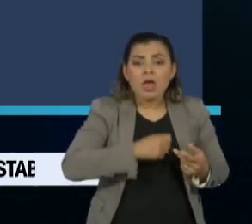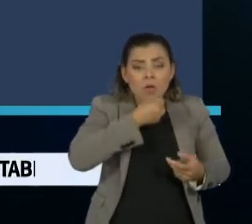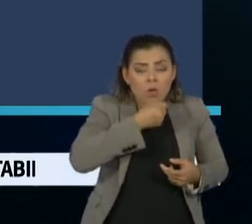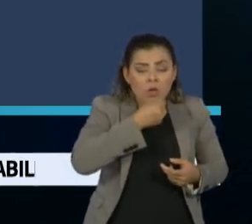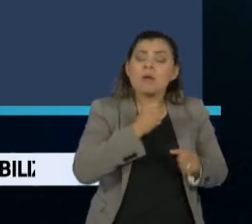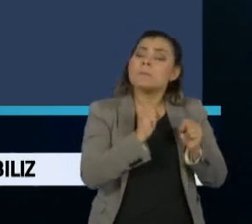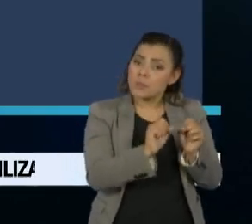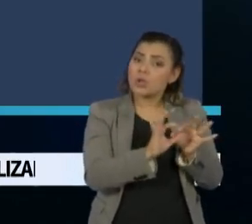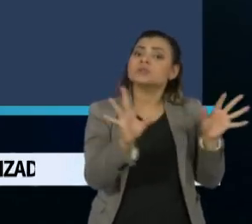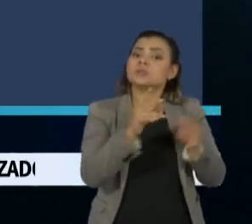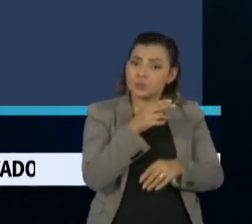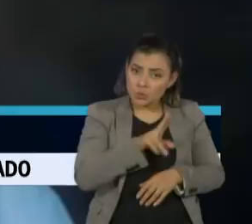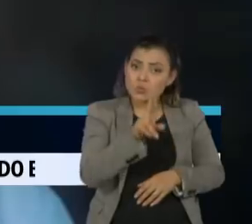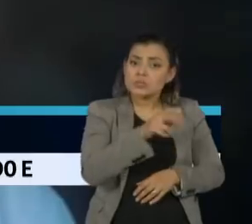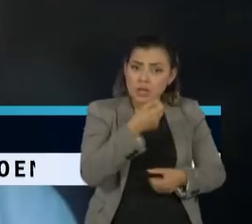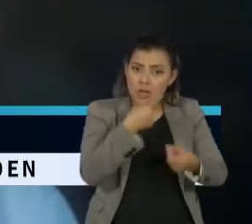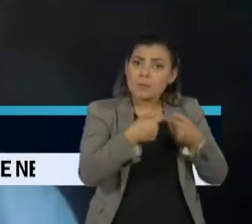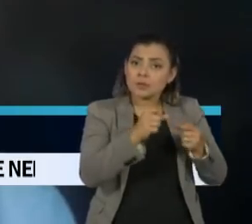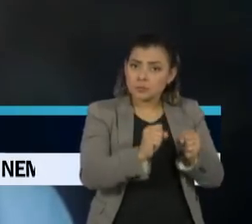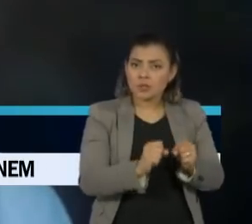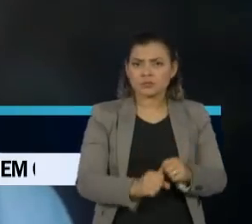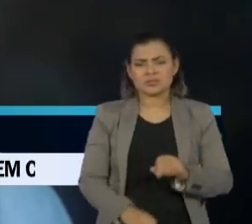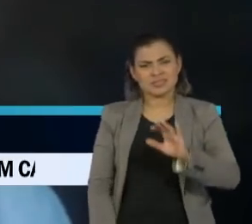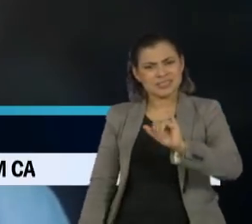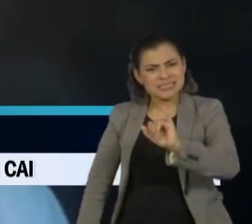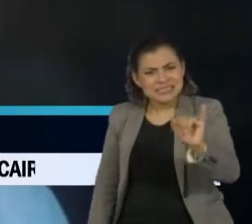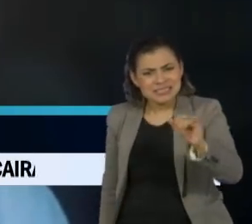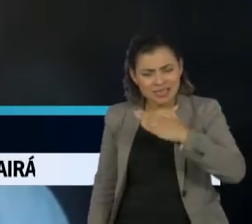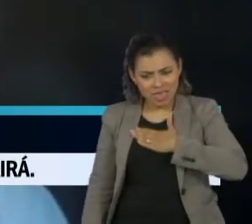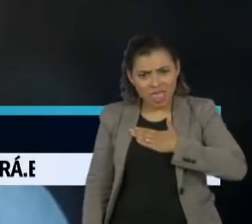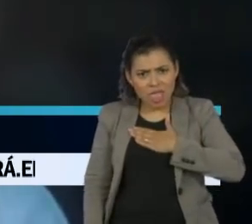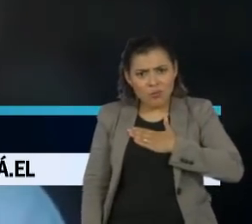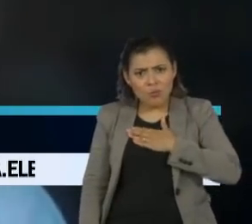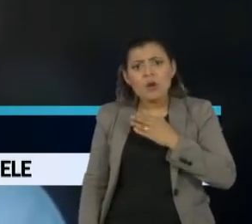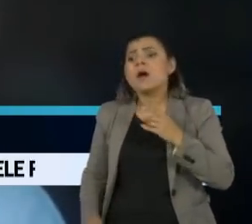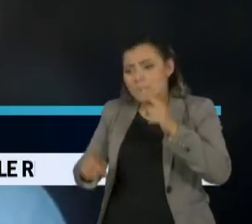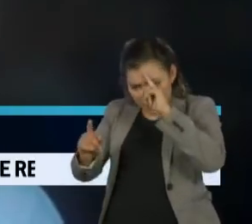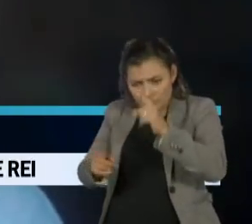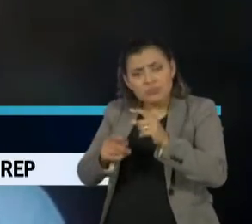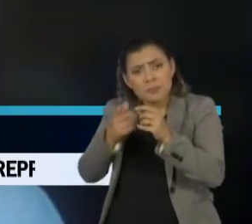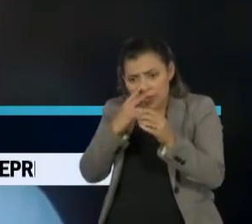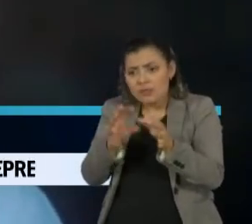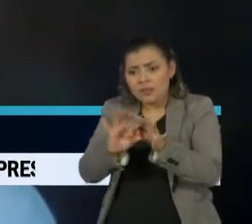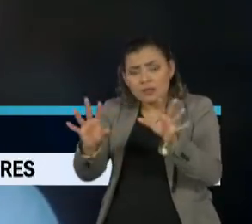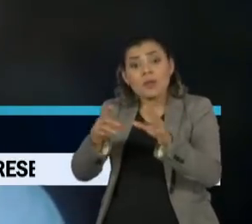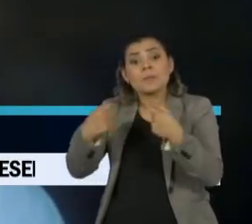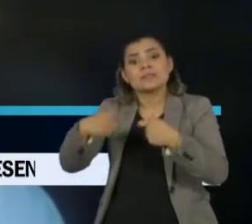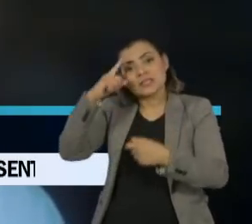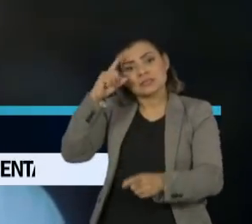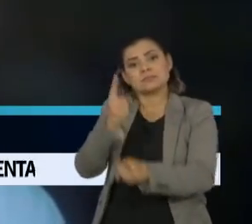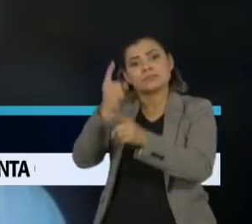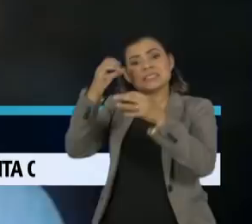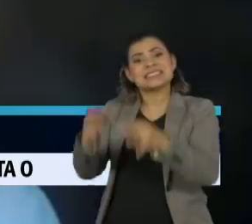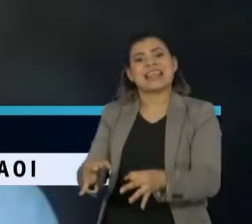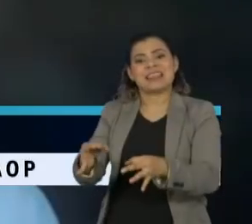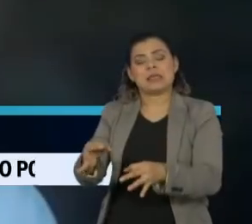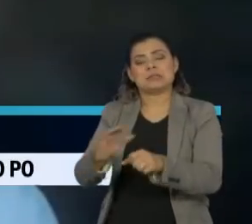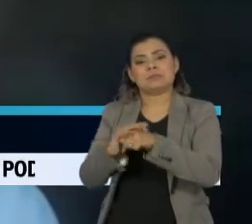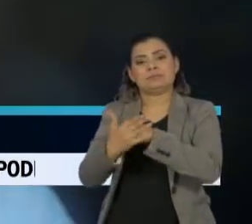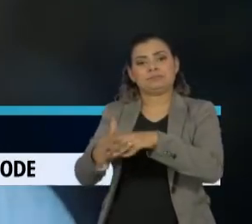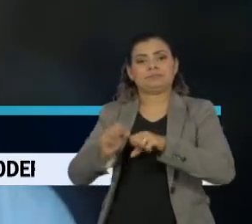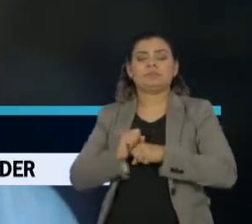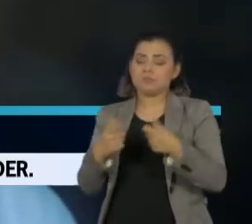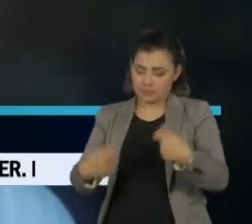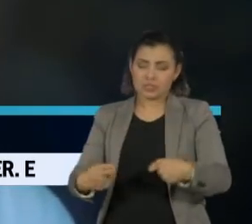tosse, febre e cansaço. Se eu for prescrever hidroxicloroquina para alguém, eu primeiro, eu preciso ter certeza do diagnóstico. Primeira